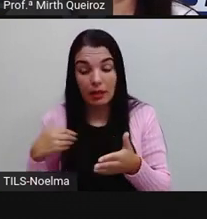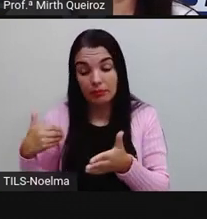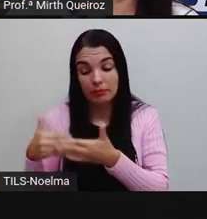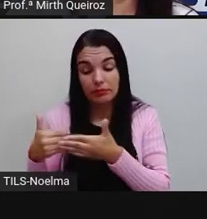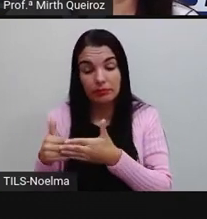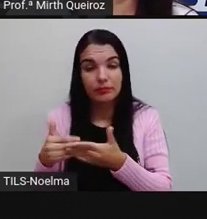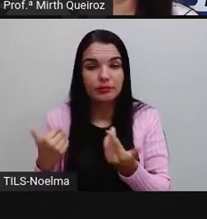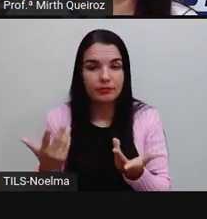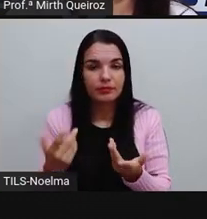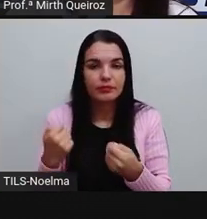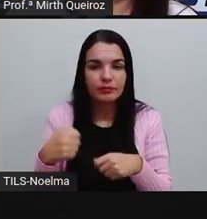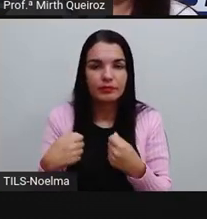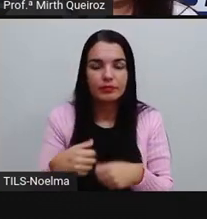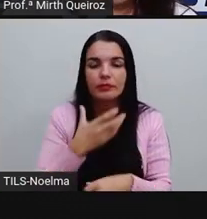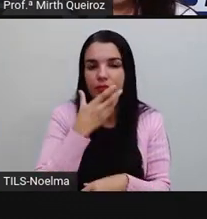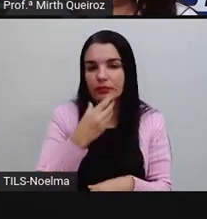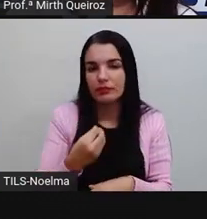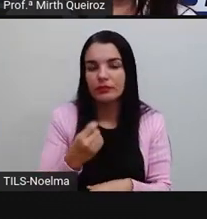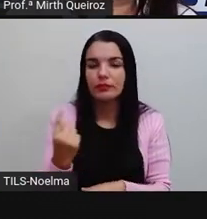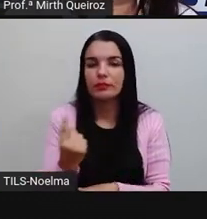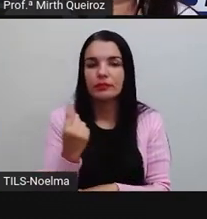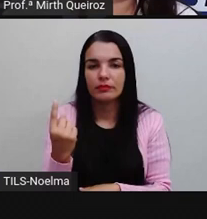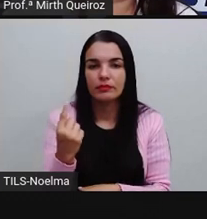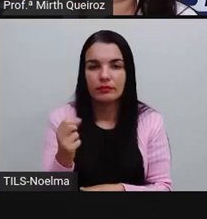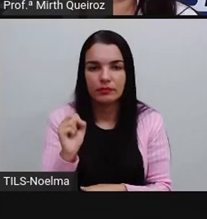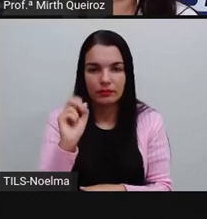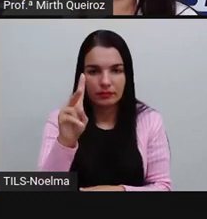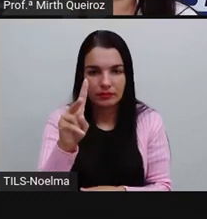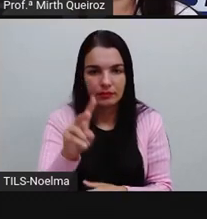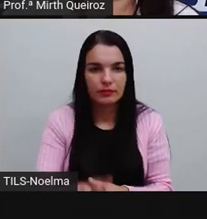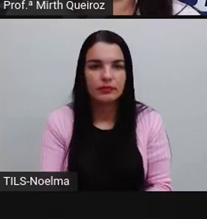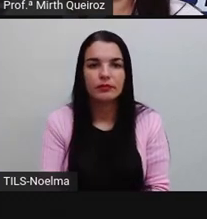ficar no masculino aí e no singular, certo?